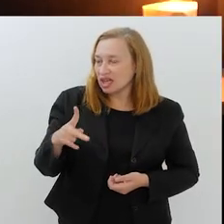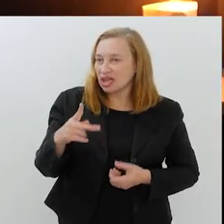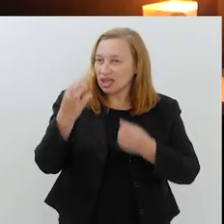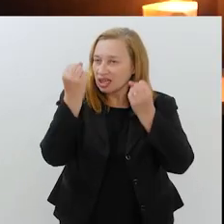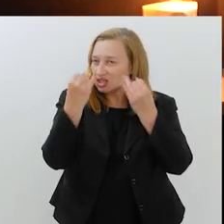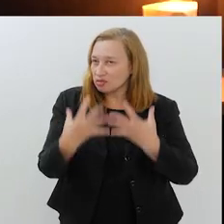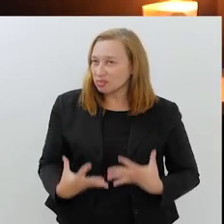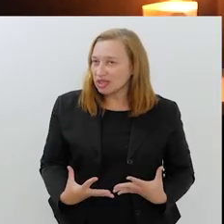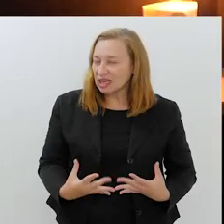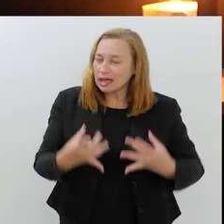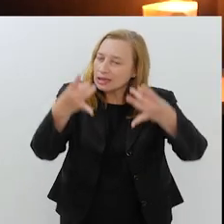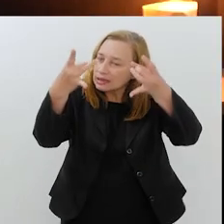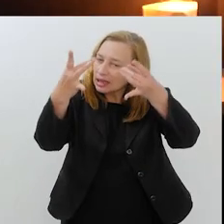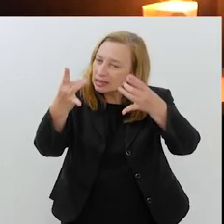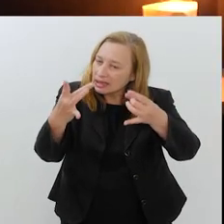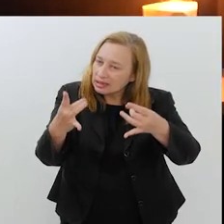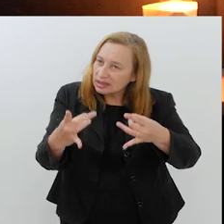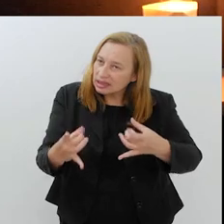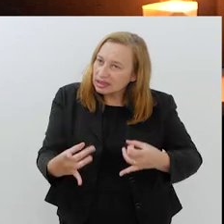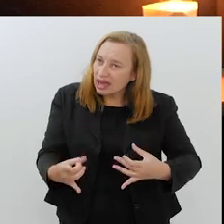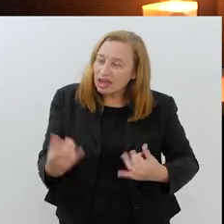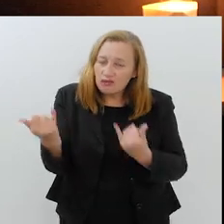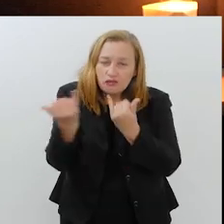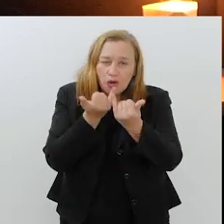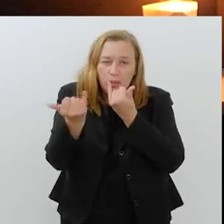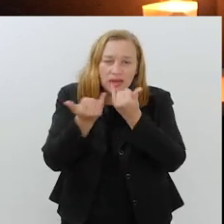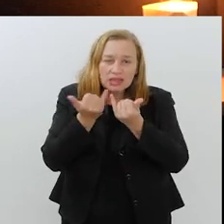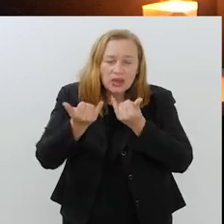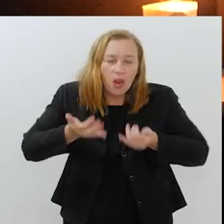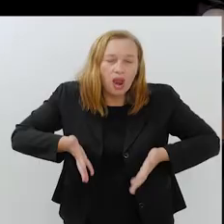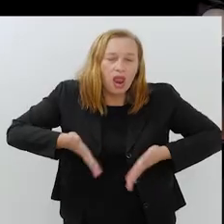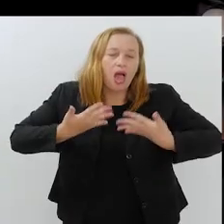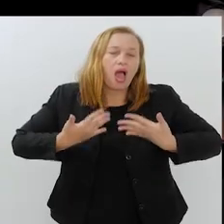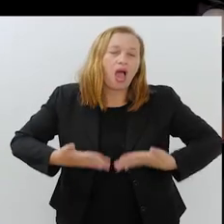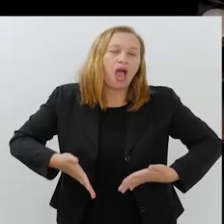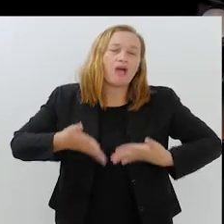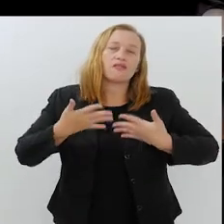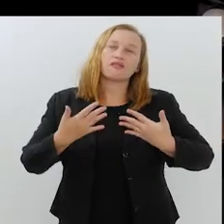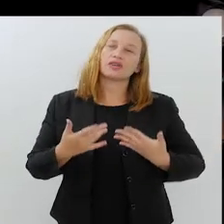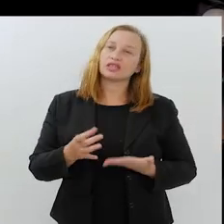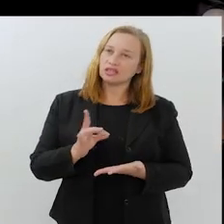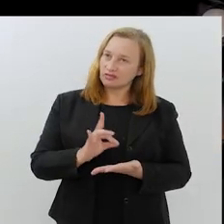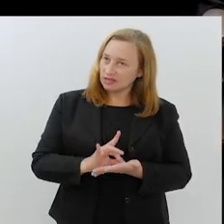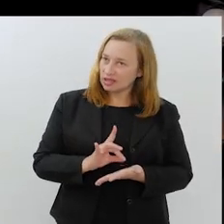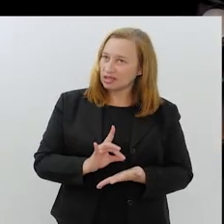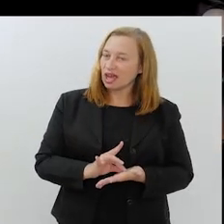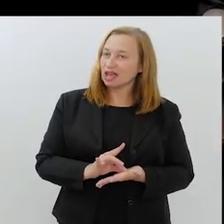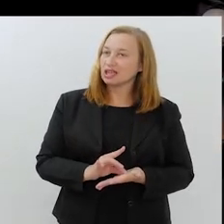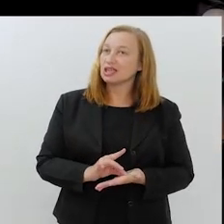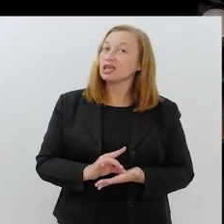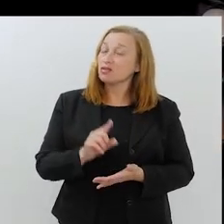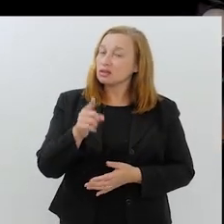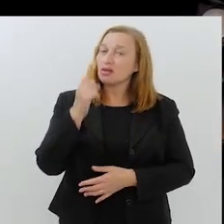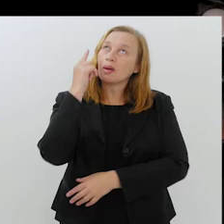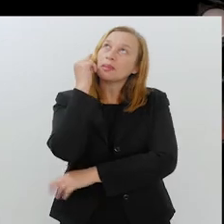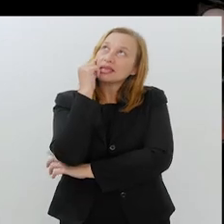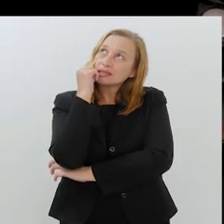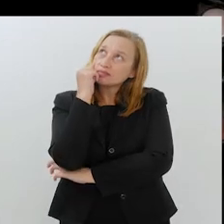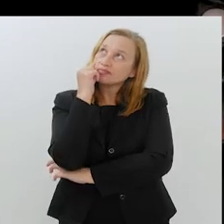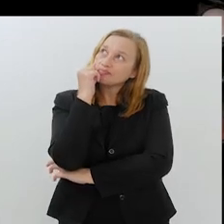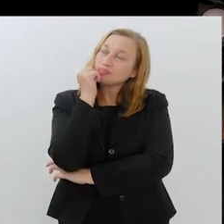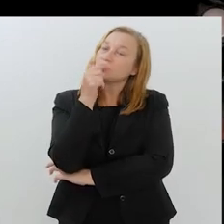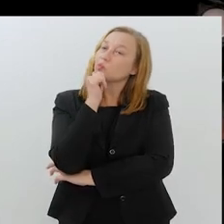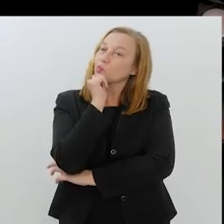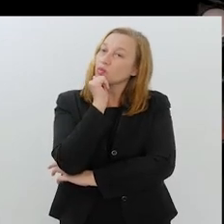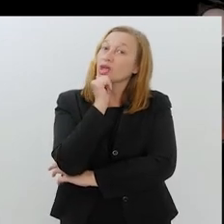não, mas você consegue absorver a informação de uma forma leve, mesmo, e que te faz